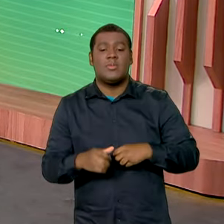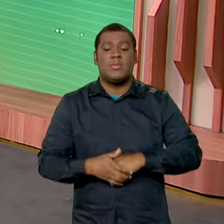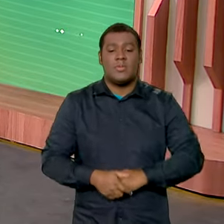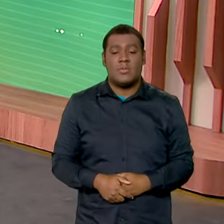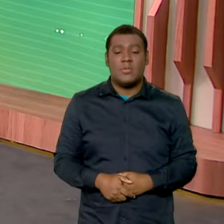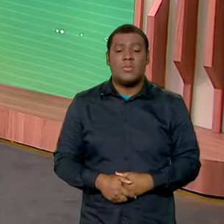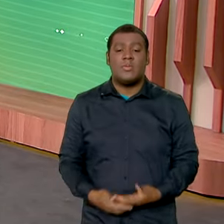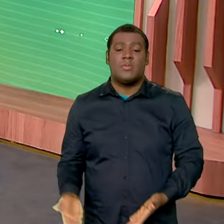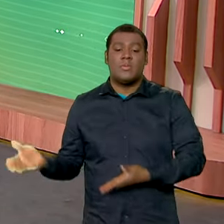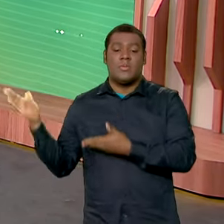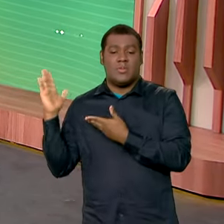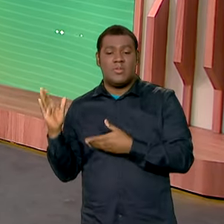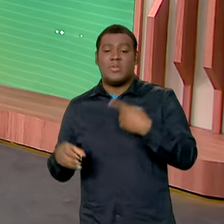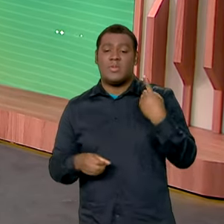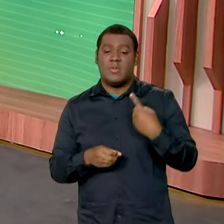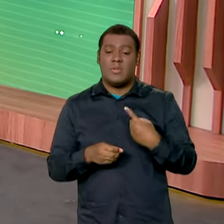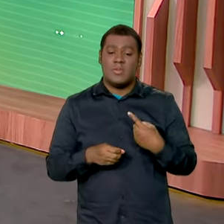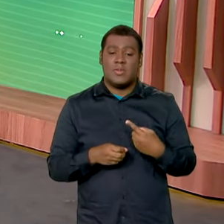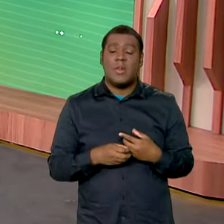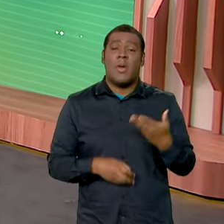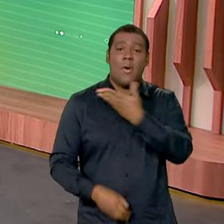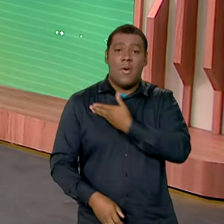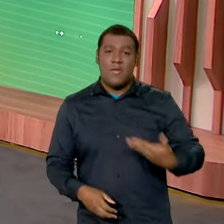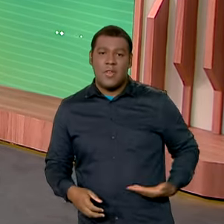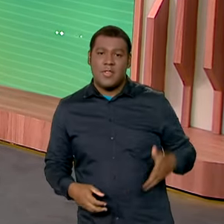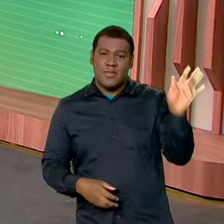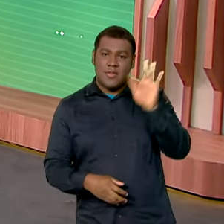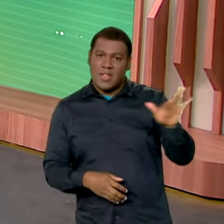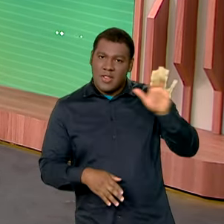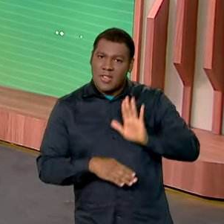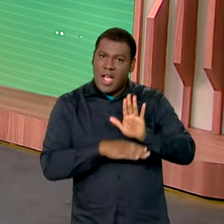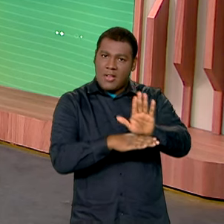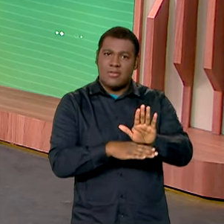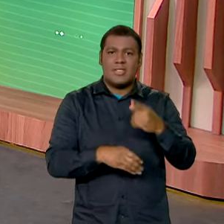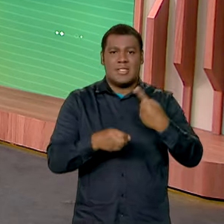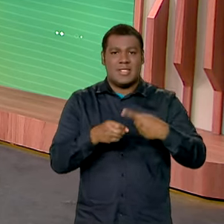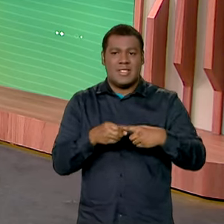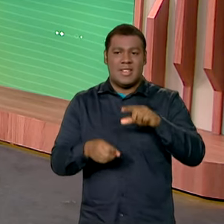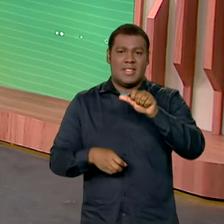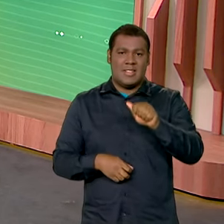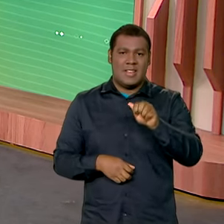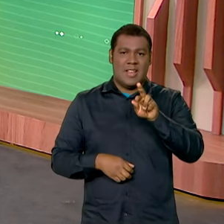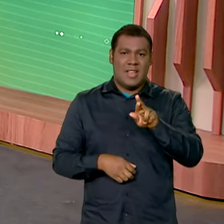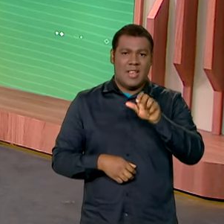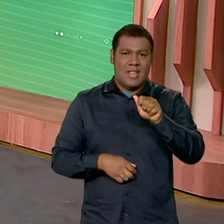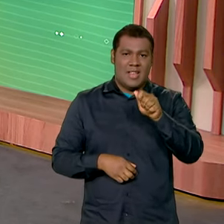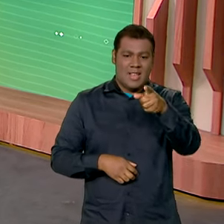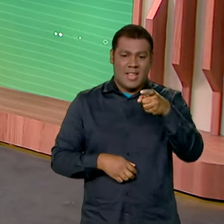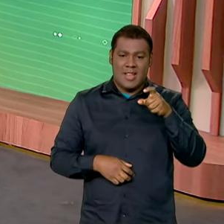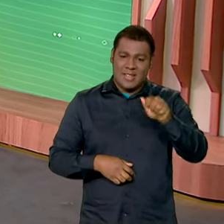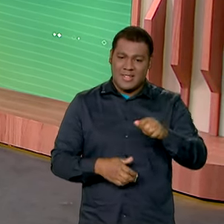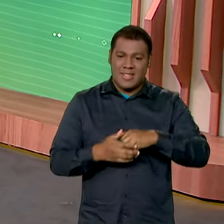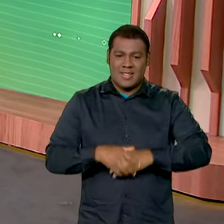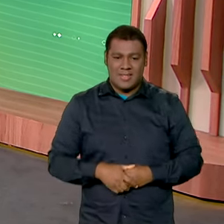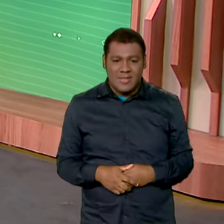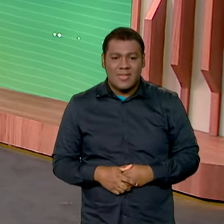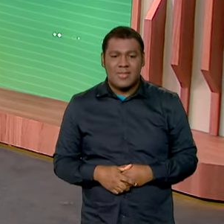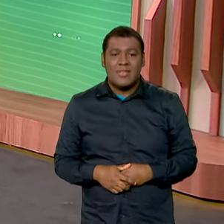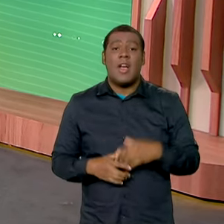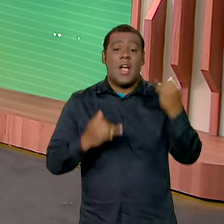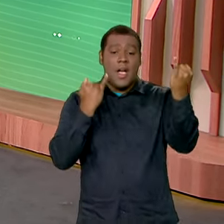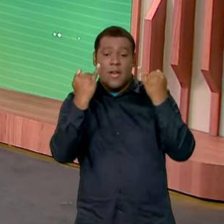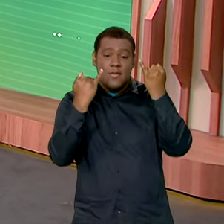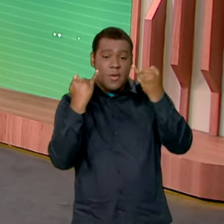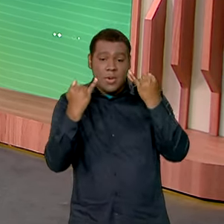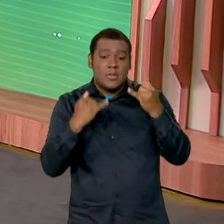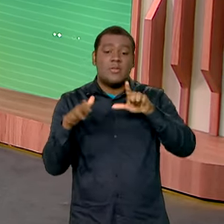conferir agora algumas das iniciativas do governo federal na cidade, onde está sendo testado o novo ônibus elétrico. Os dados